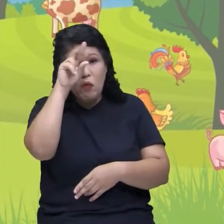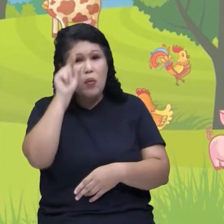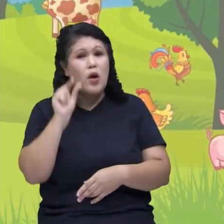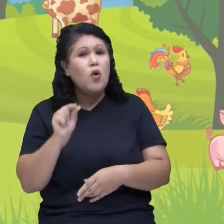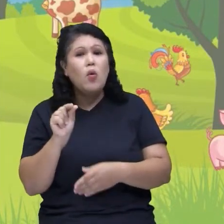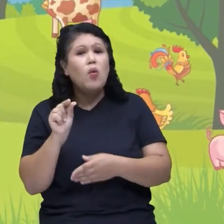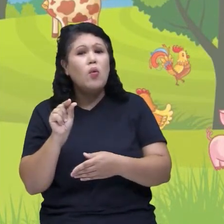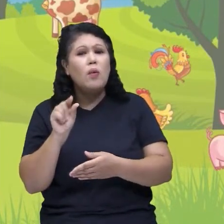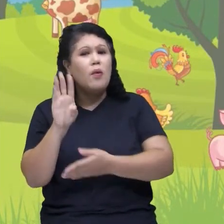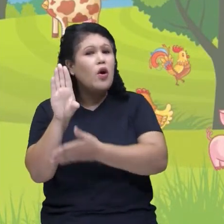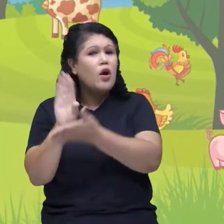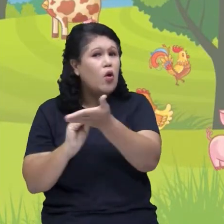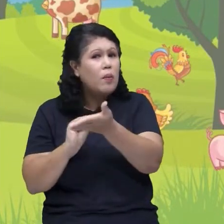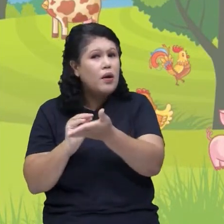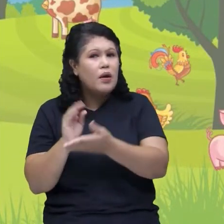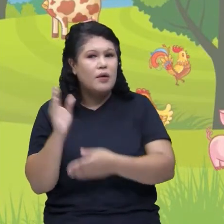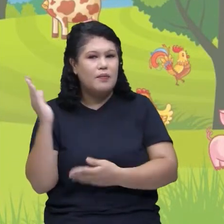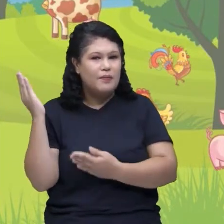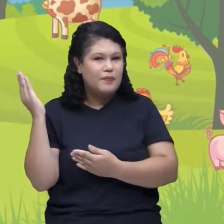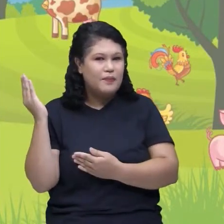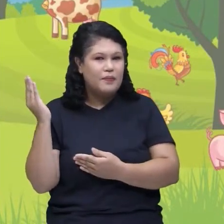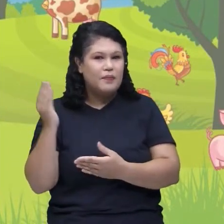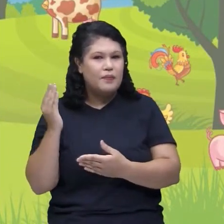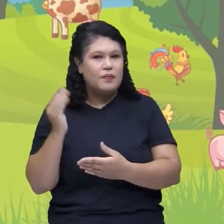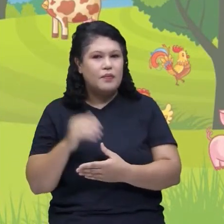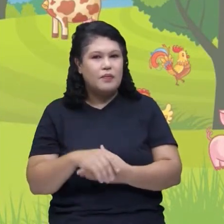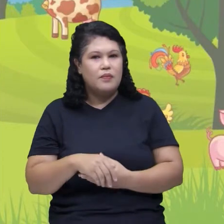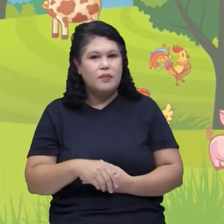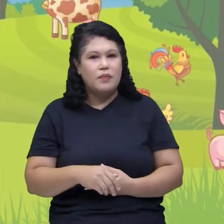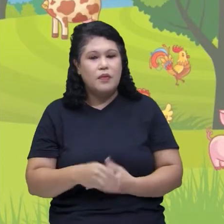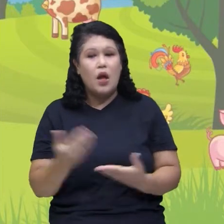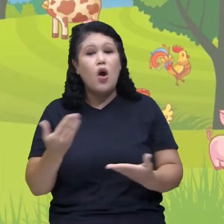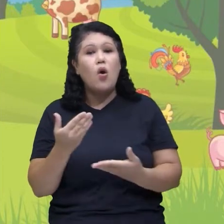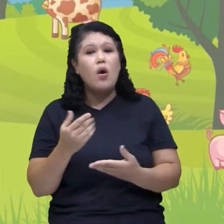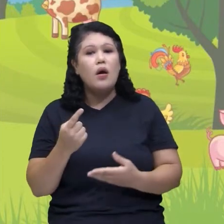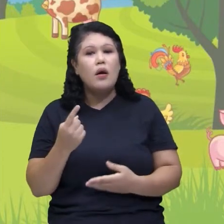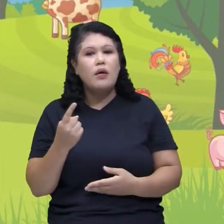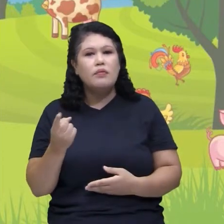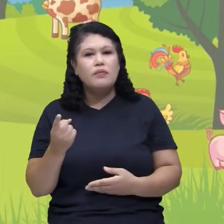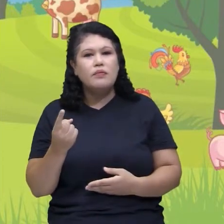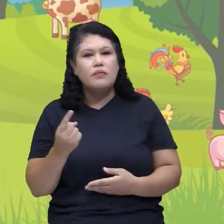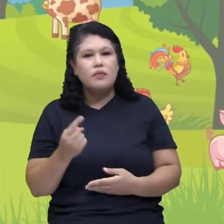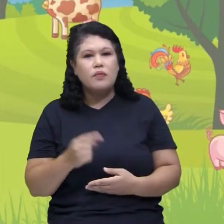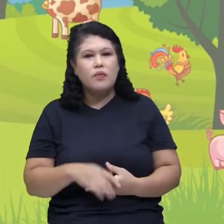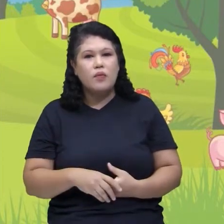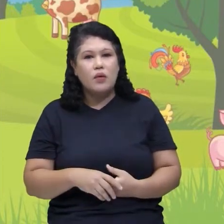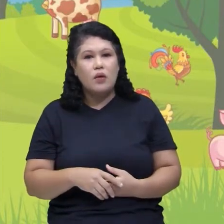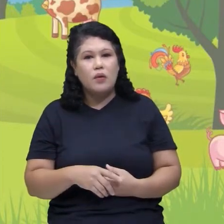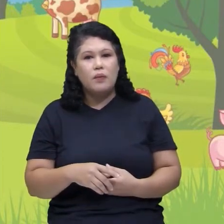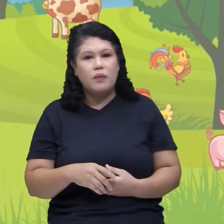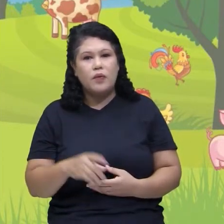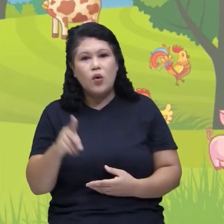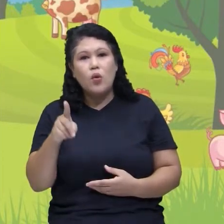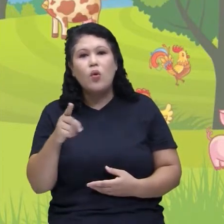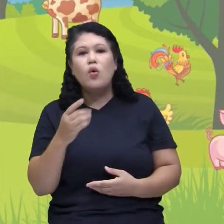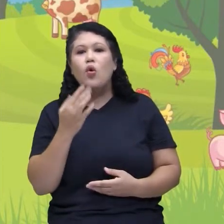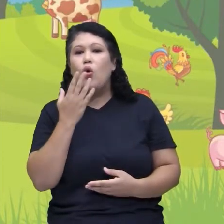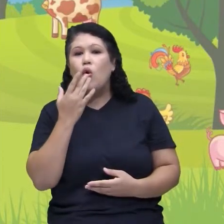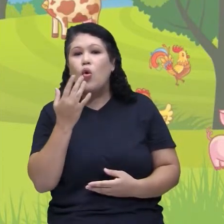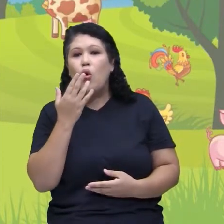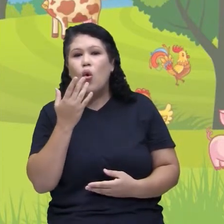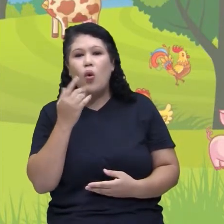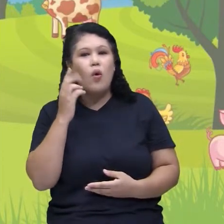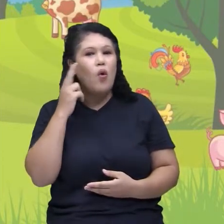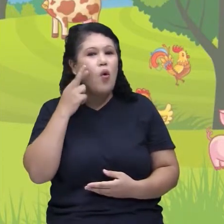devagarzinho. Com a pontinha dos pés. Uuuh! Gostei! Agora, essa foi a primeira estação. Estação da formiguinha. Vamos para a segunda